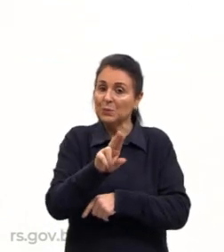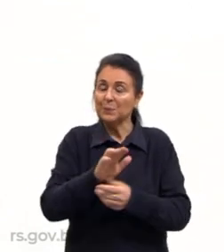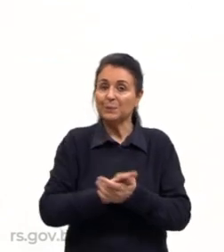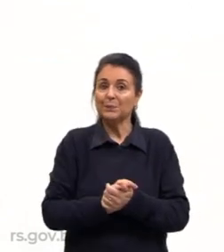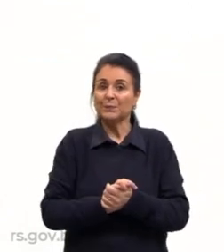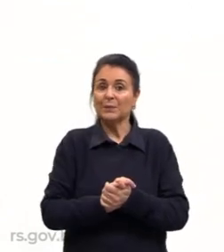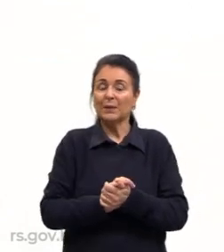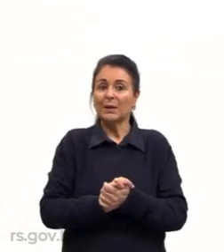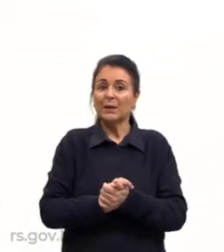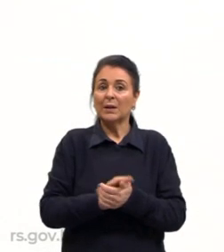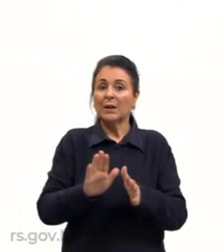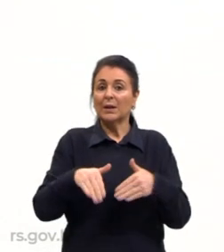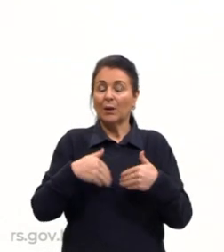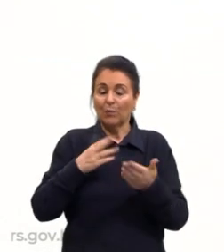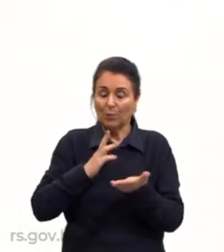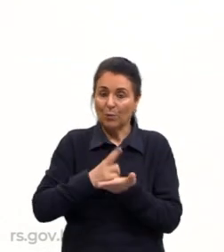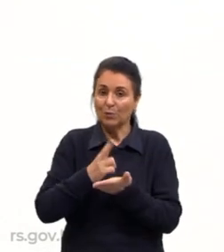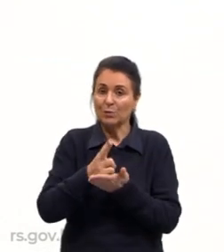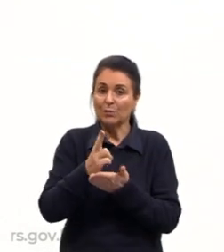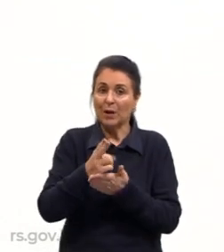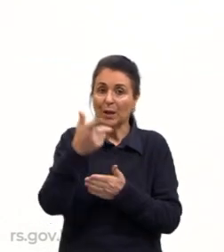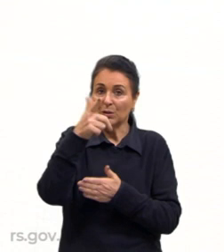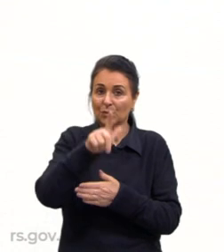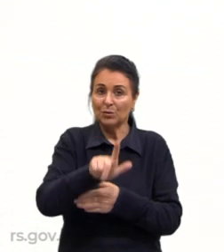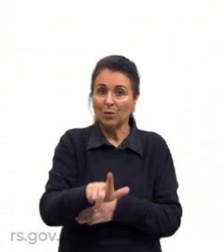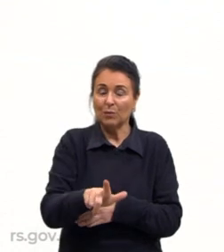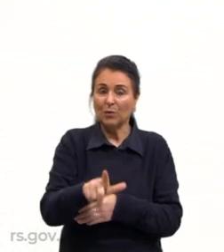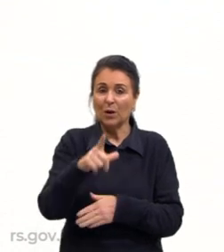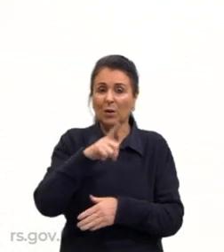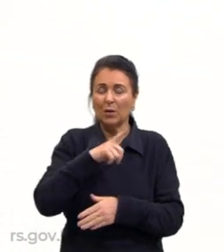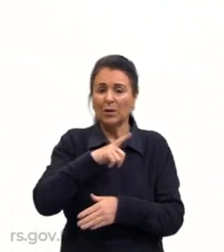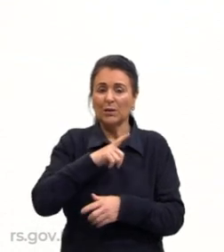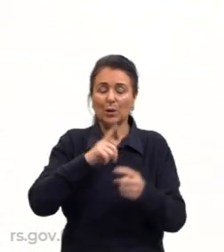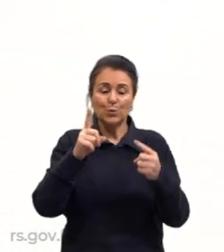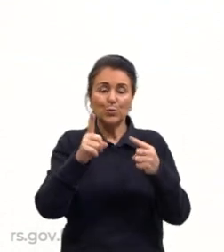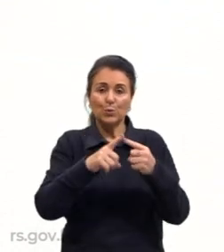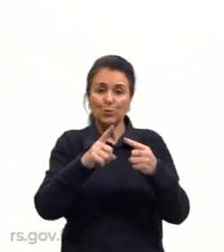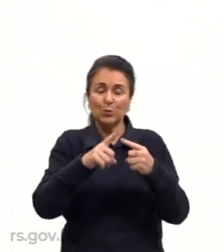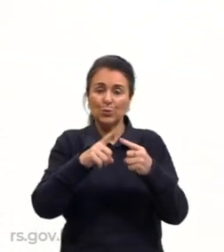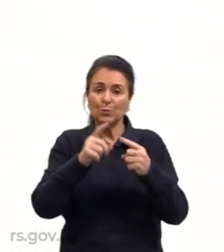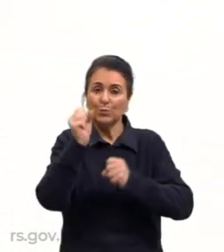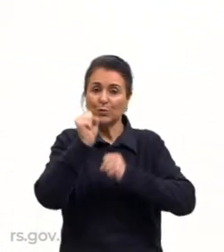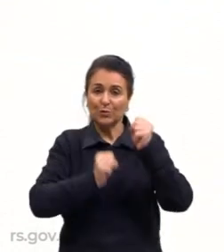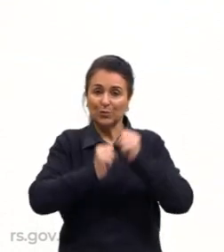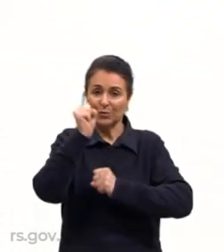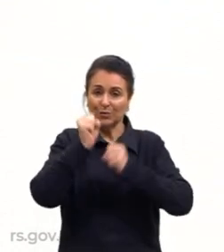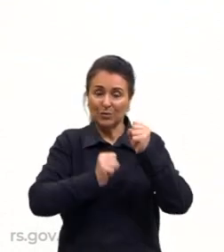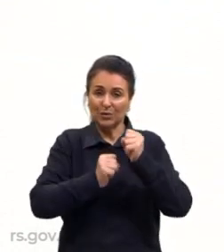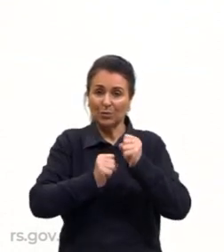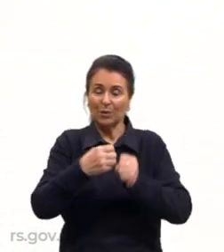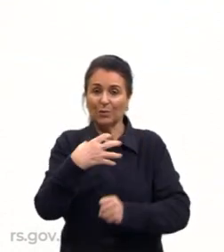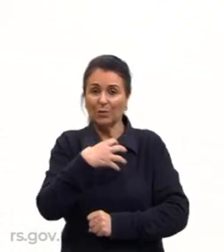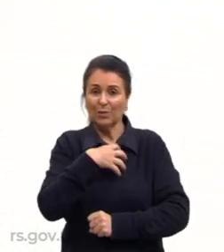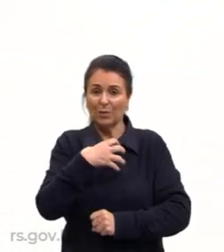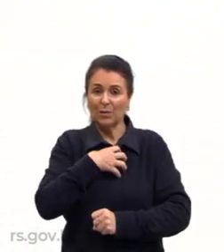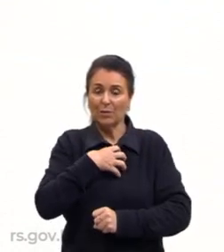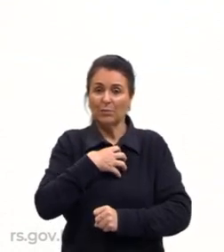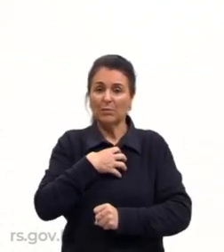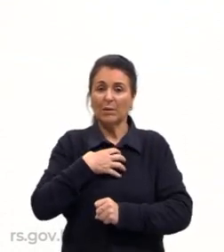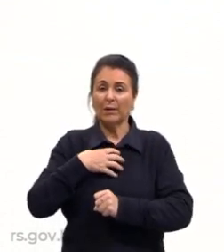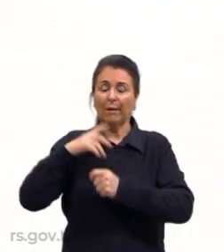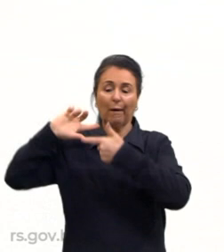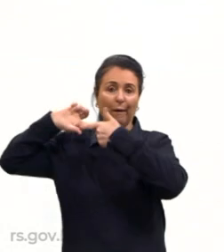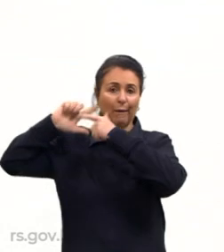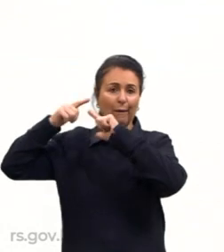eu vou indo aqui, vamos passar mais uma. E aí nós temos os tipos de industrialização, as formas. A clássica, que